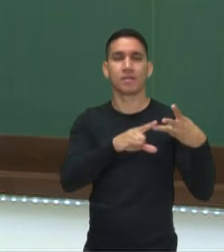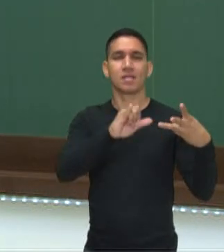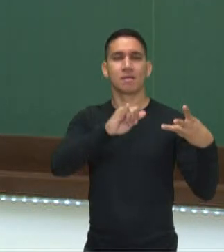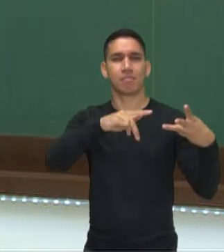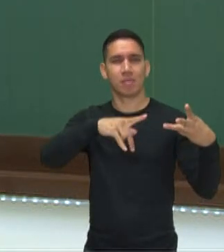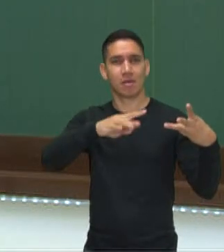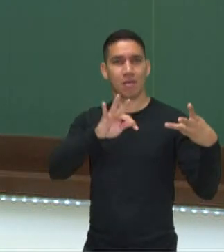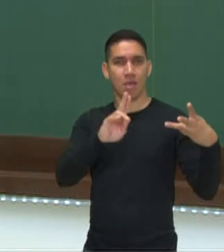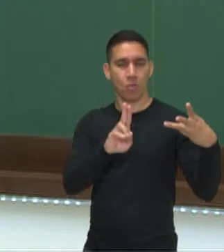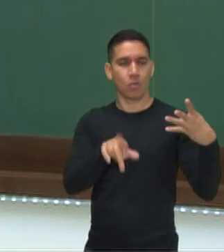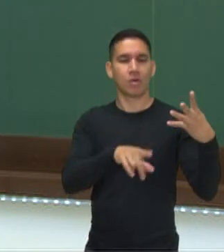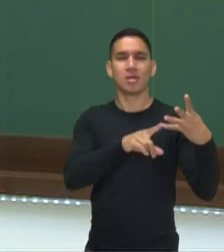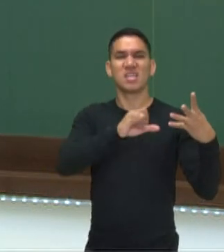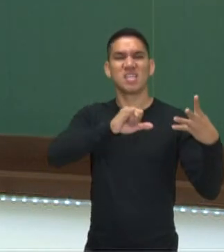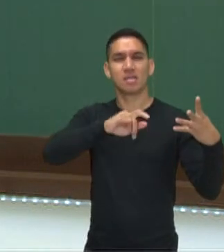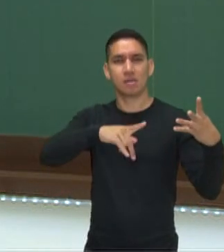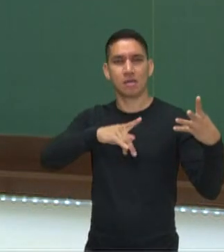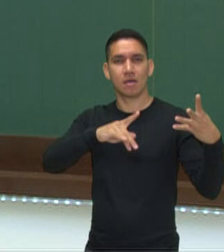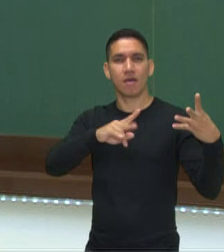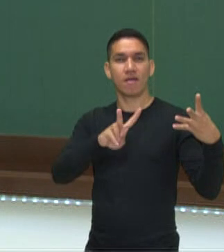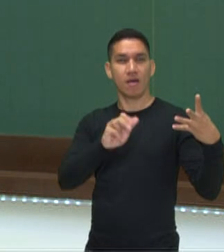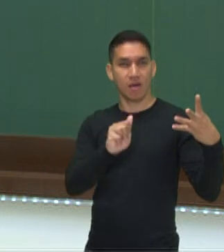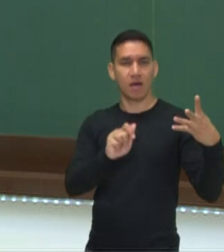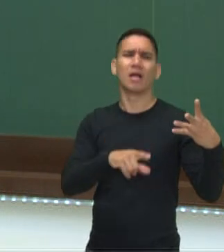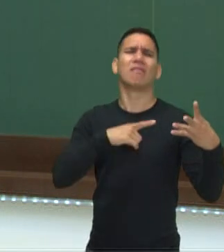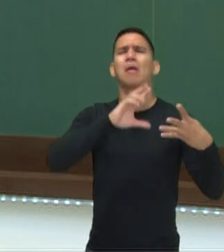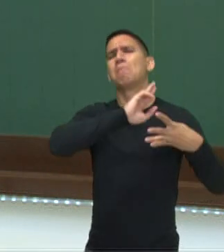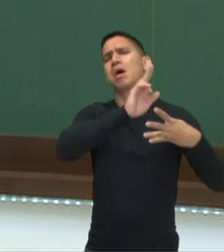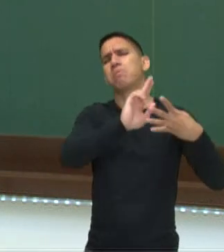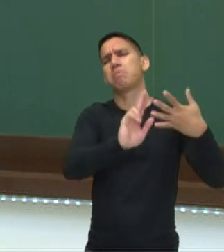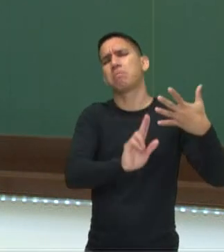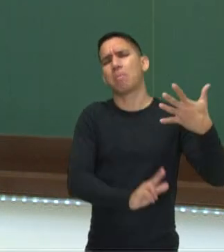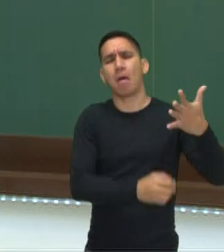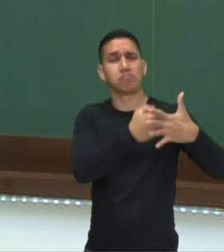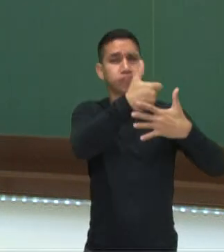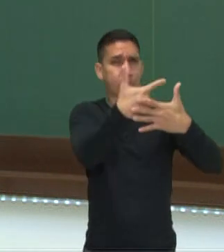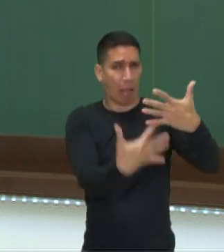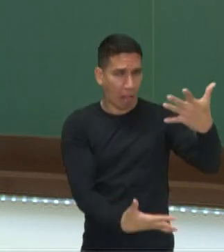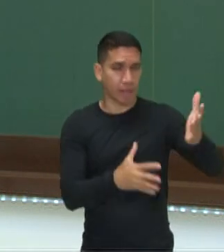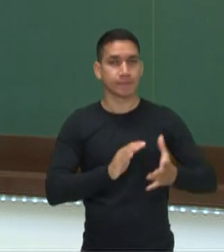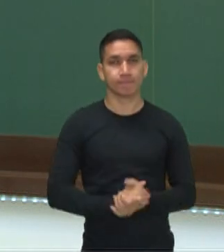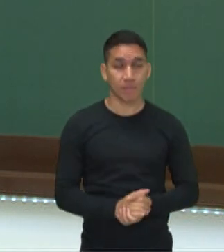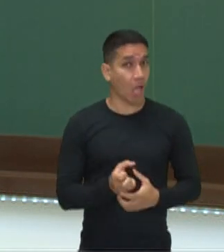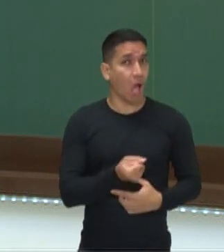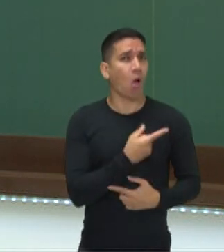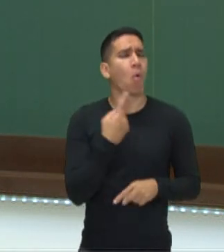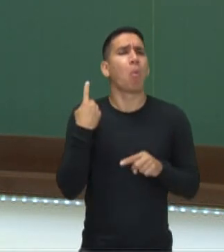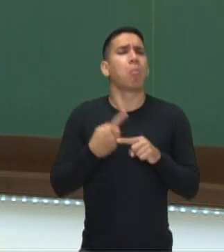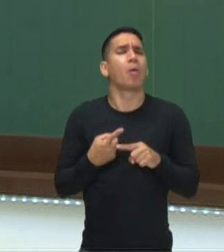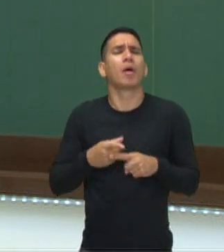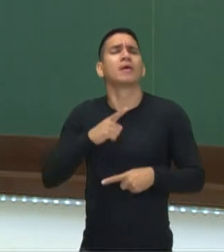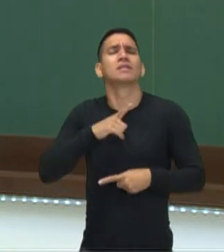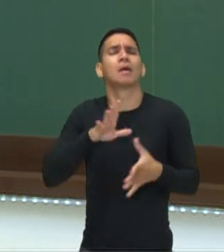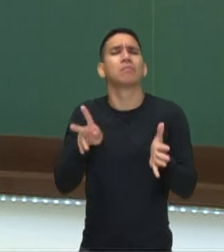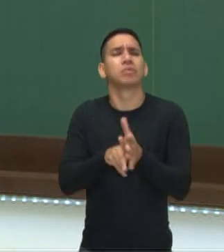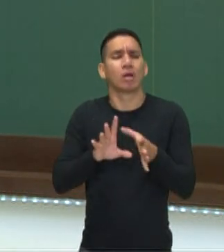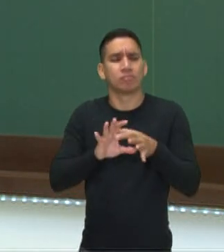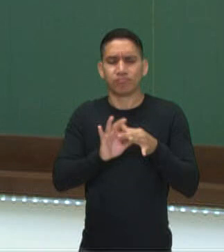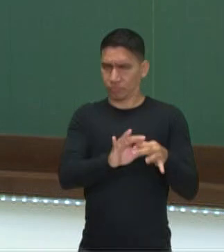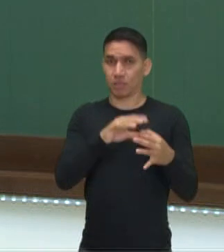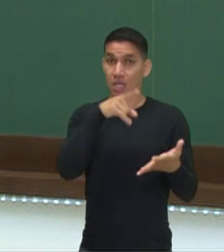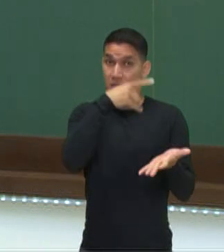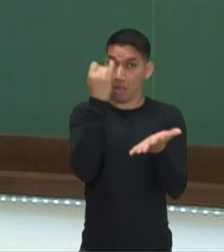IPVA e assim sucessivamente, são alguns os impostos que a gente tem. E para que que são cobrados esses impostos?